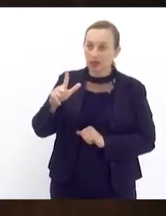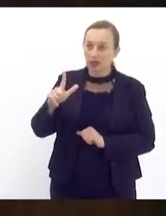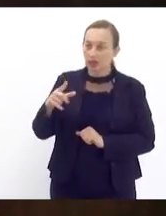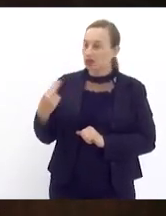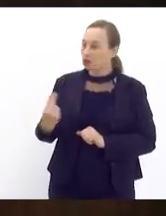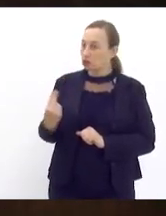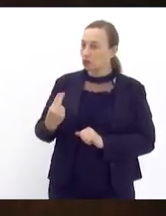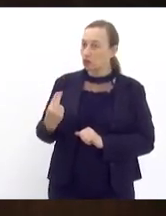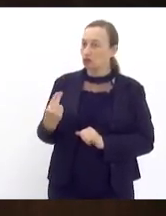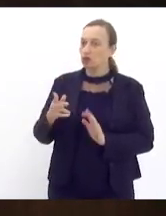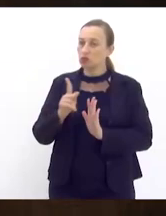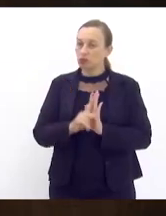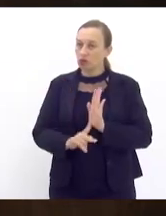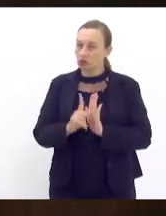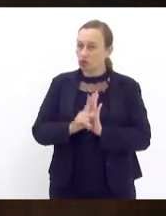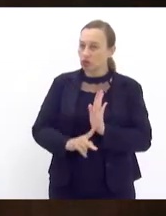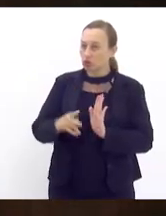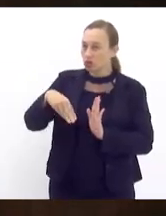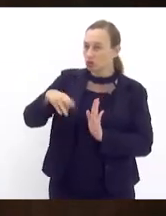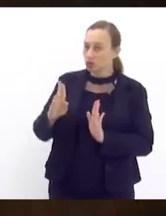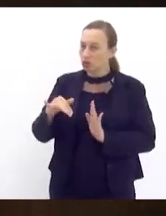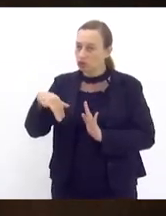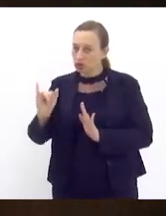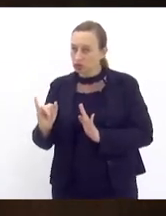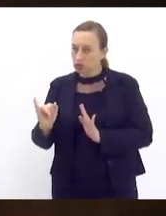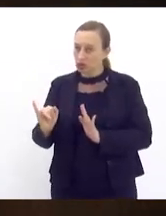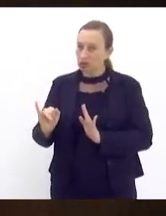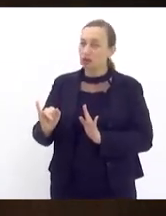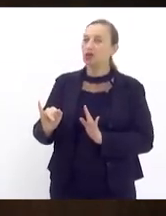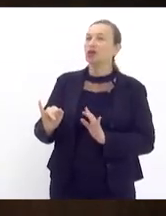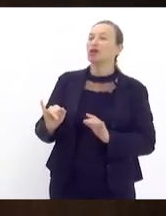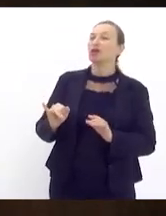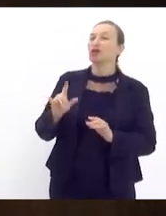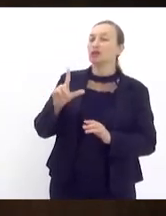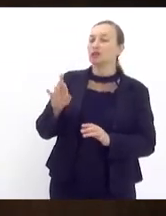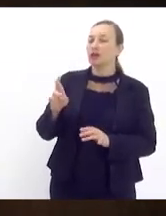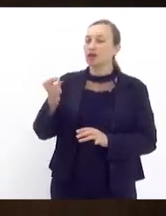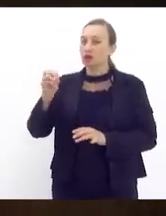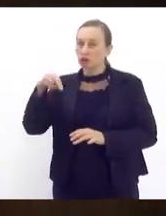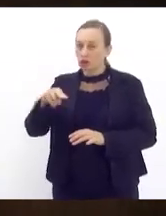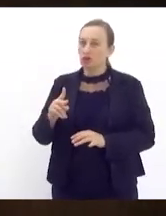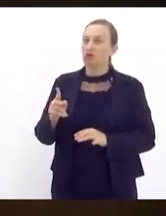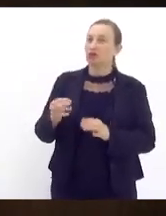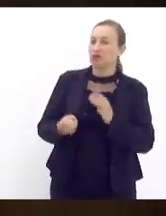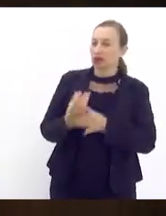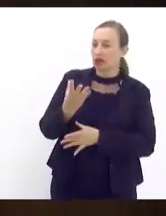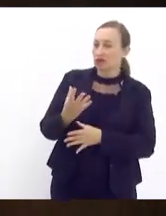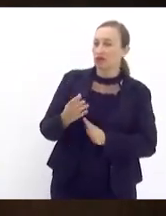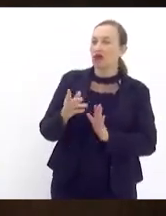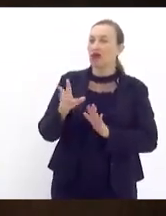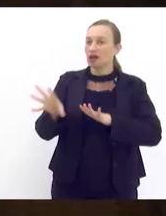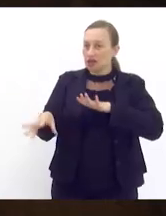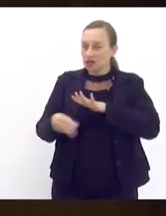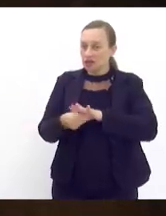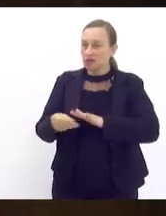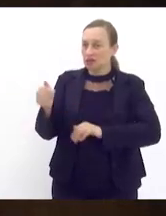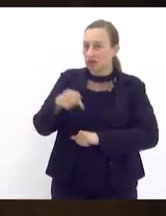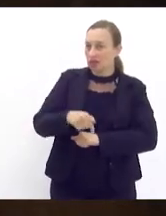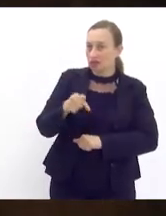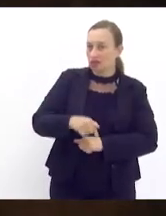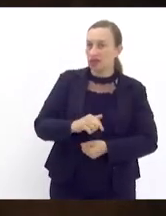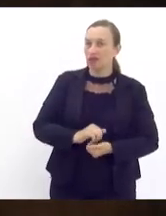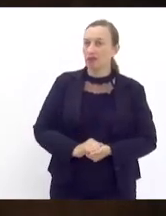e o Liberon faria as emendas aqui ou já faria as